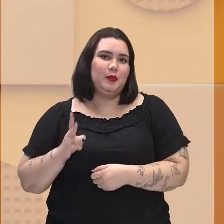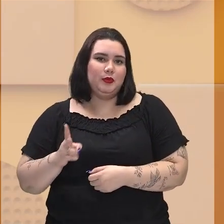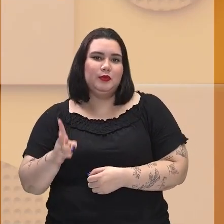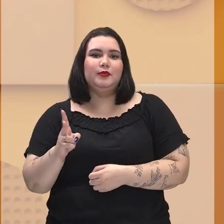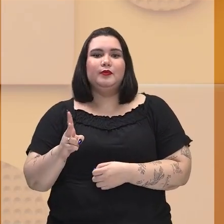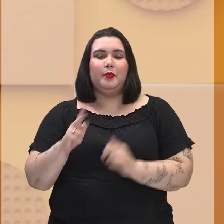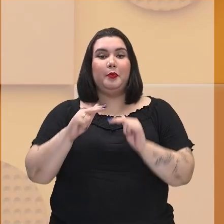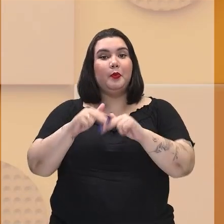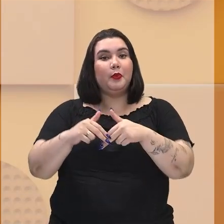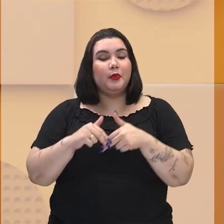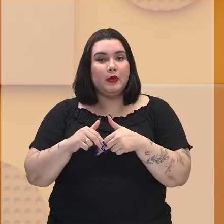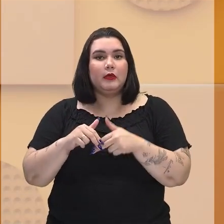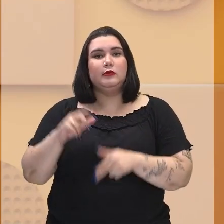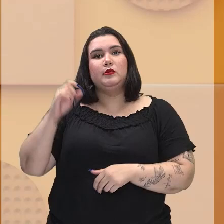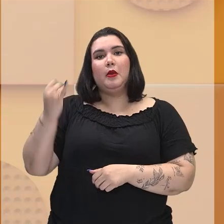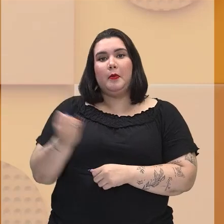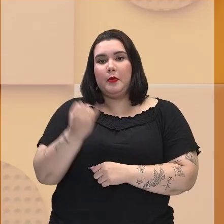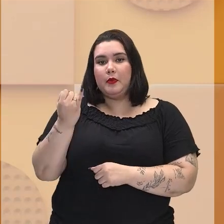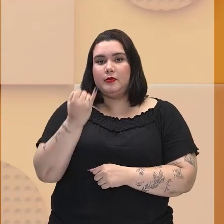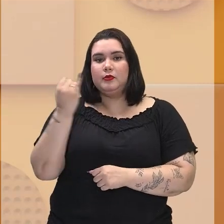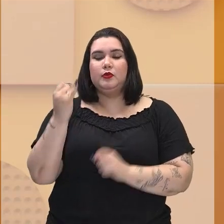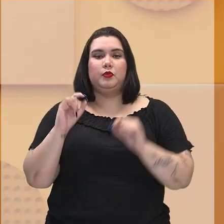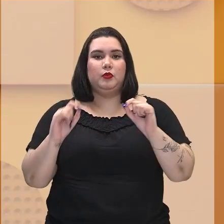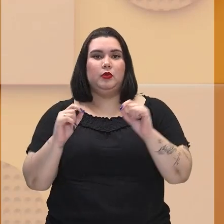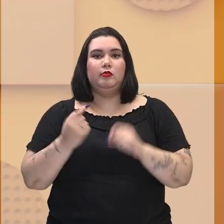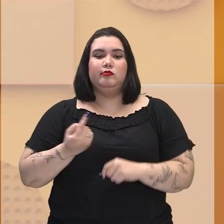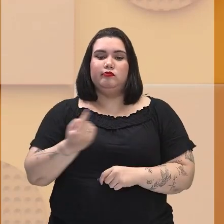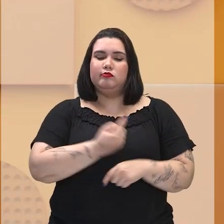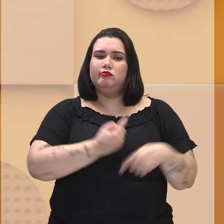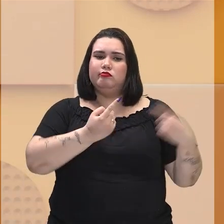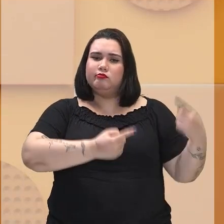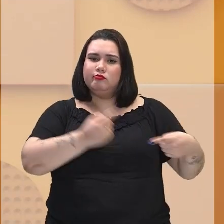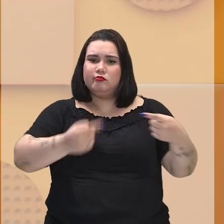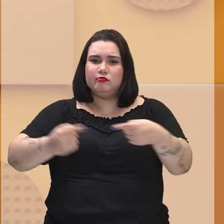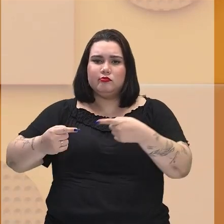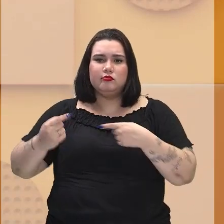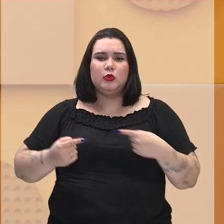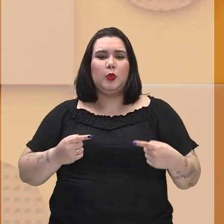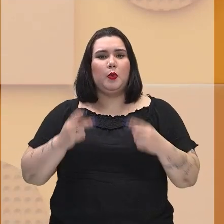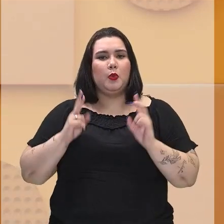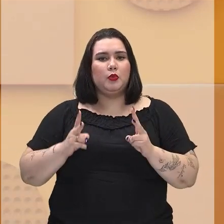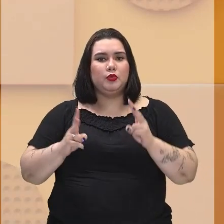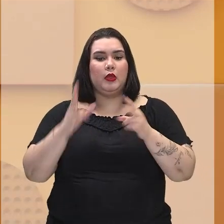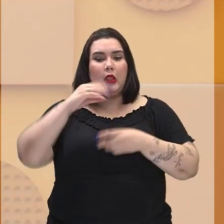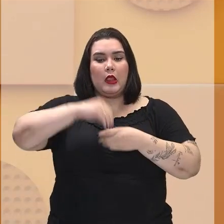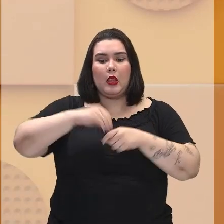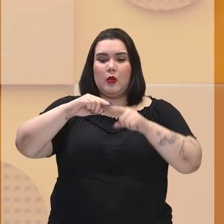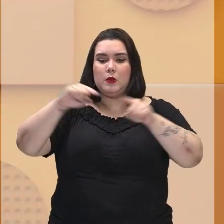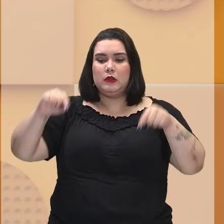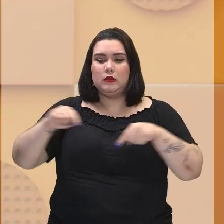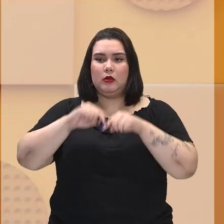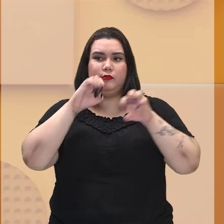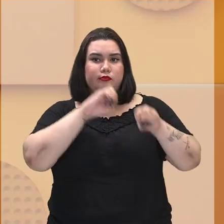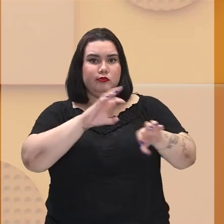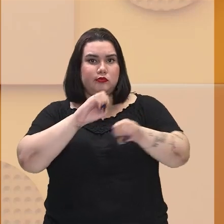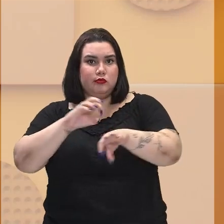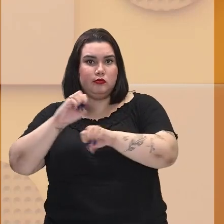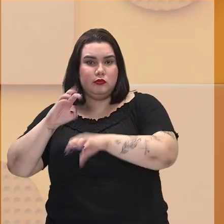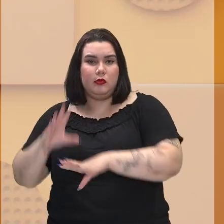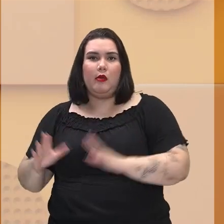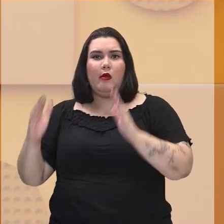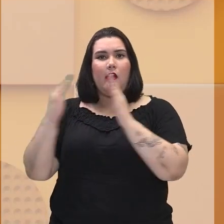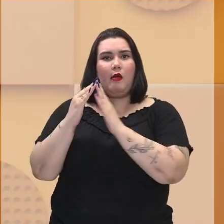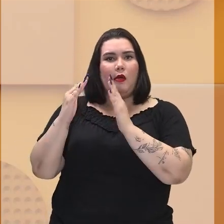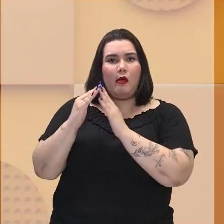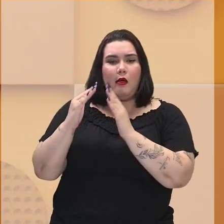Por isso é importante a gente discutir essas questões em sala de aula, em casa, nos espaços